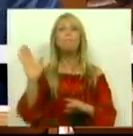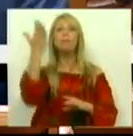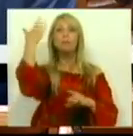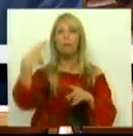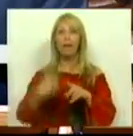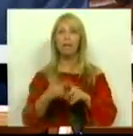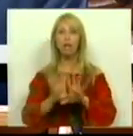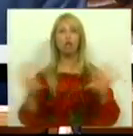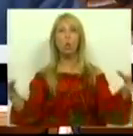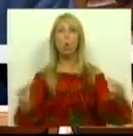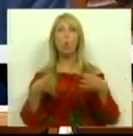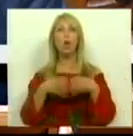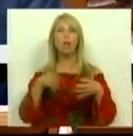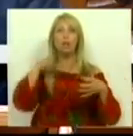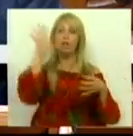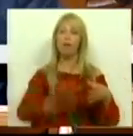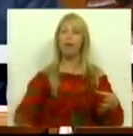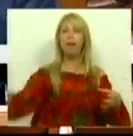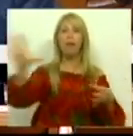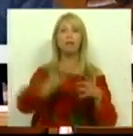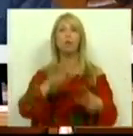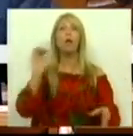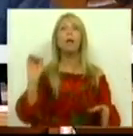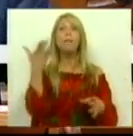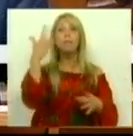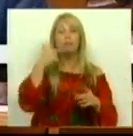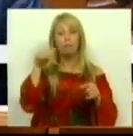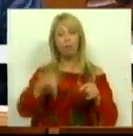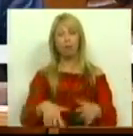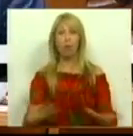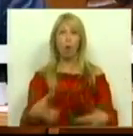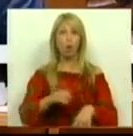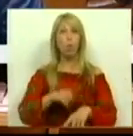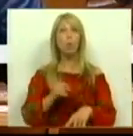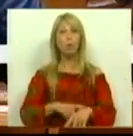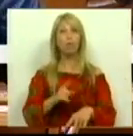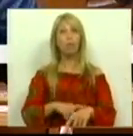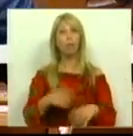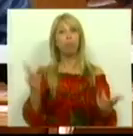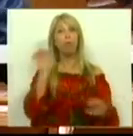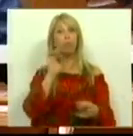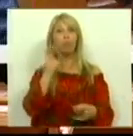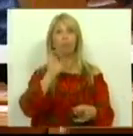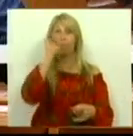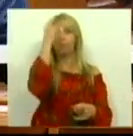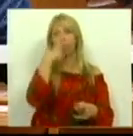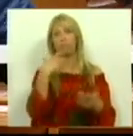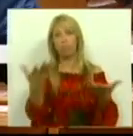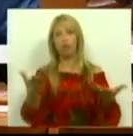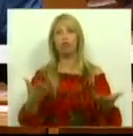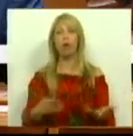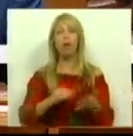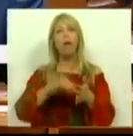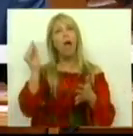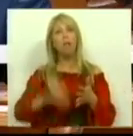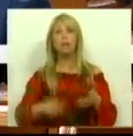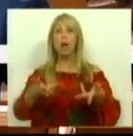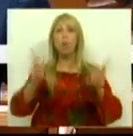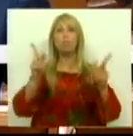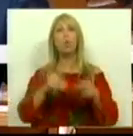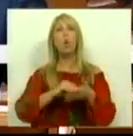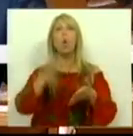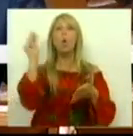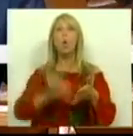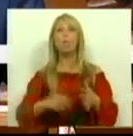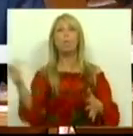nacional, morrmente num período particularmente difícil da nossa história, assinaram livremente um compromisso tripartido